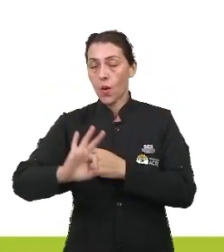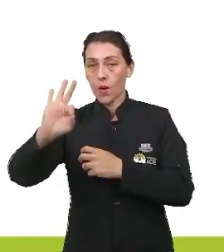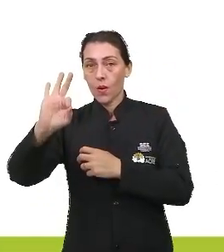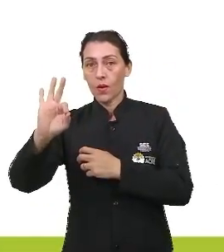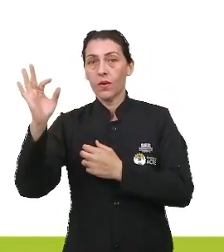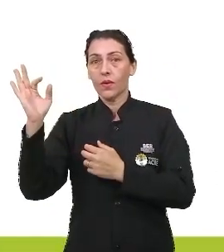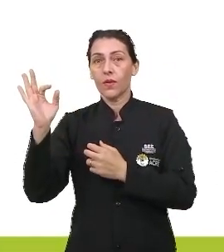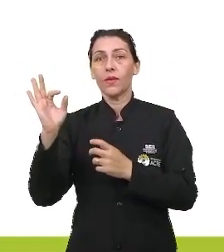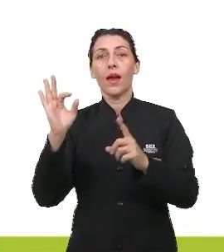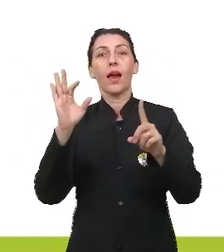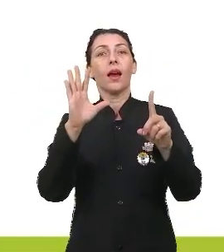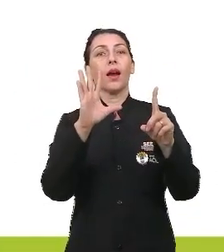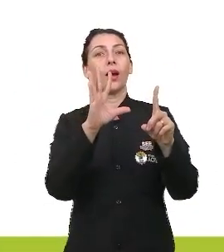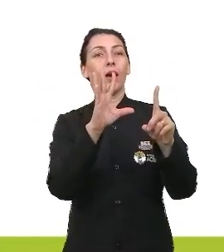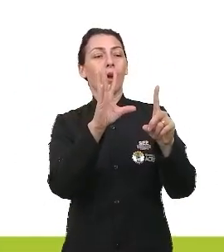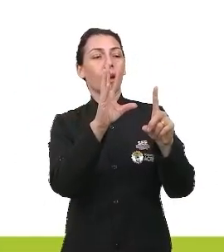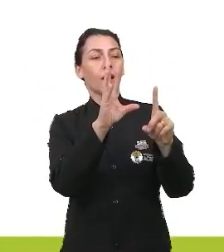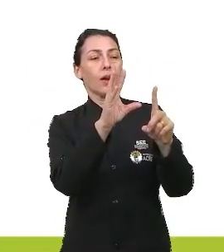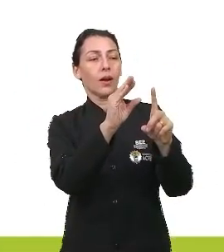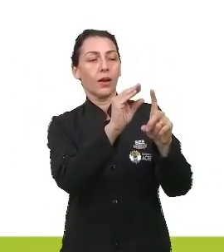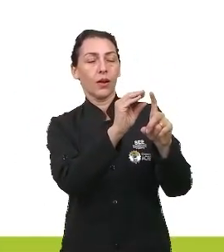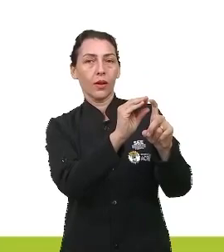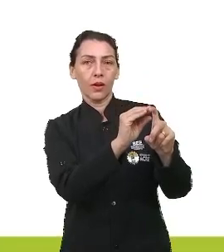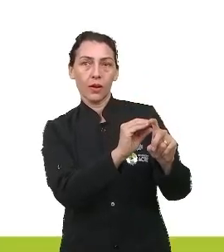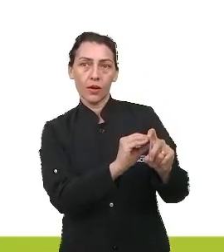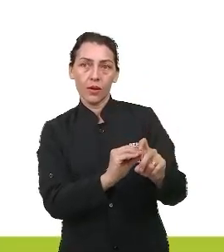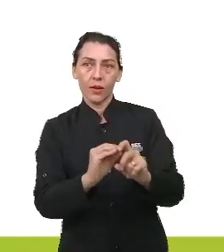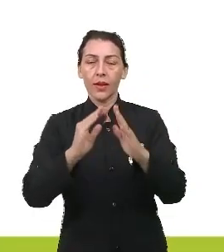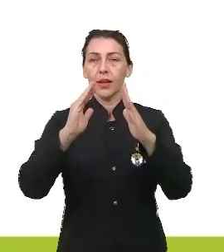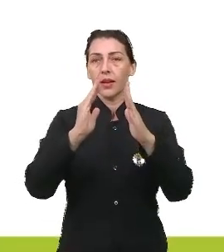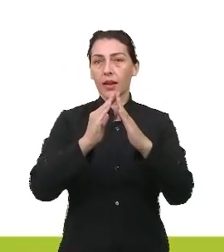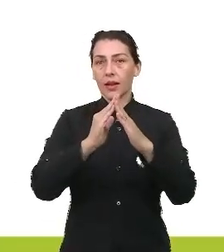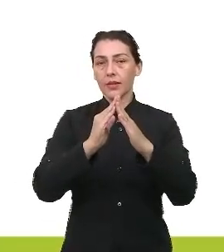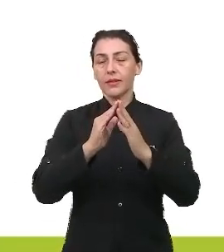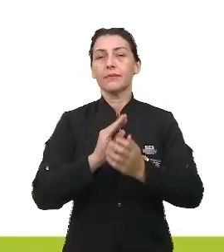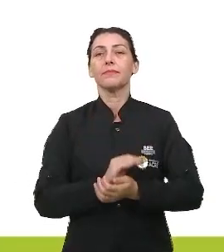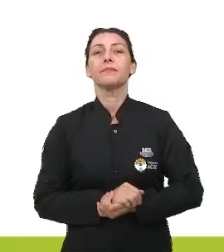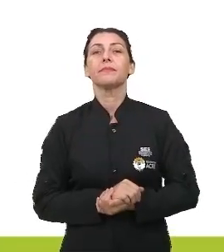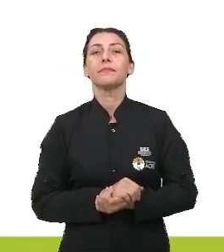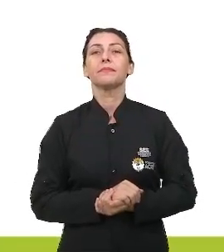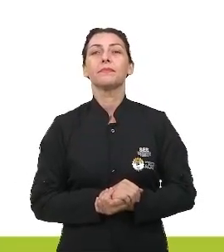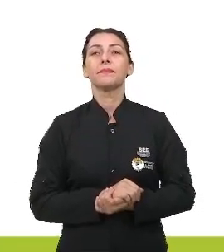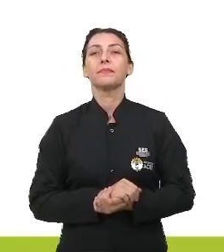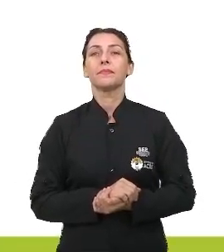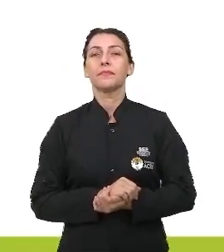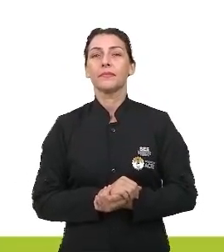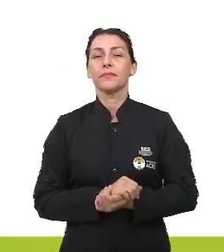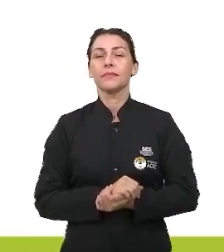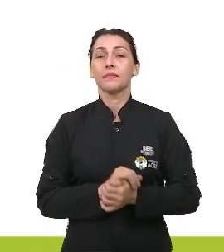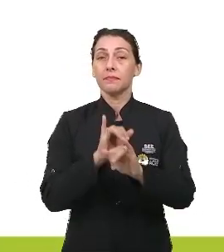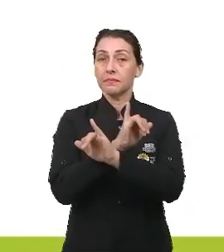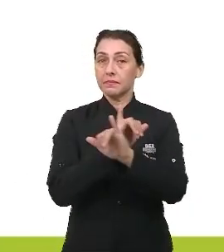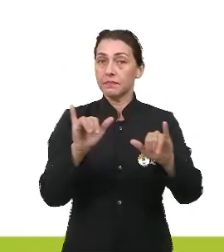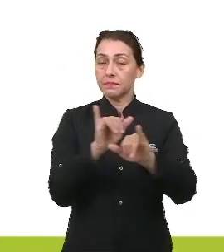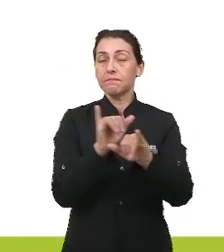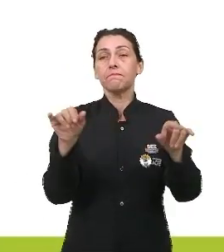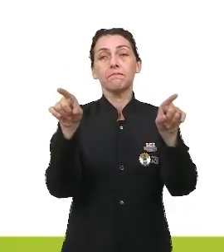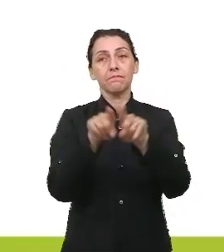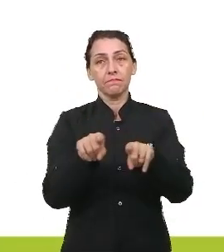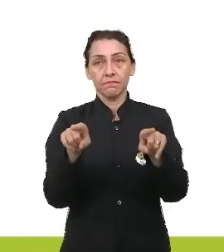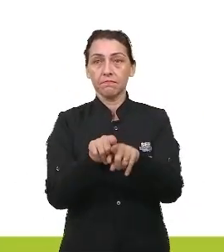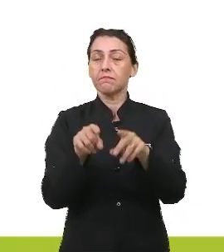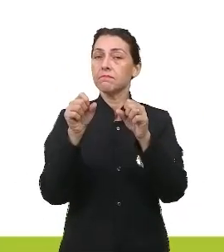caso, aí, pedofilia. Pedofilia é crime em casa, é um morro, né, pessoal? Então, as peças publicitárias também